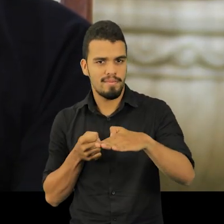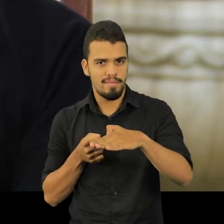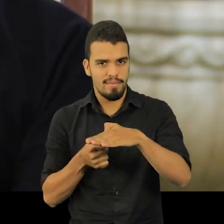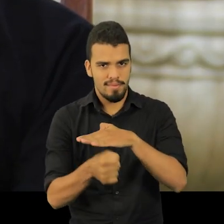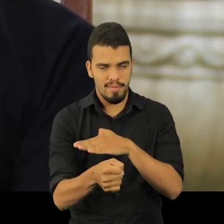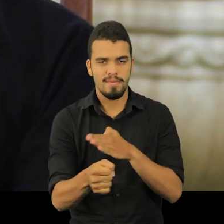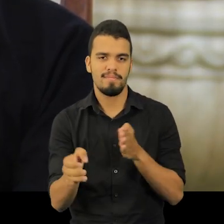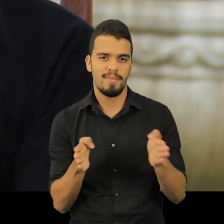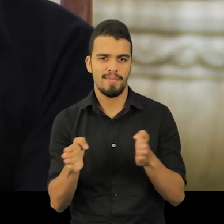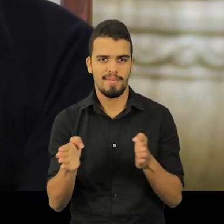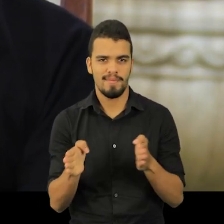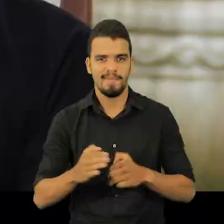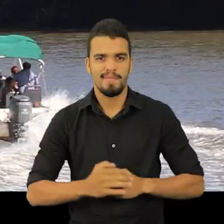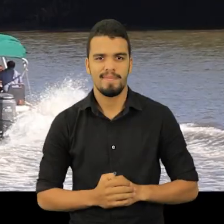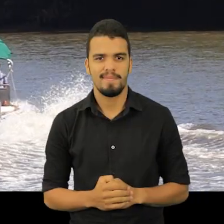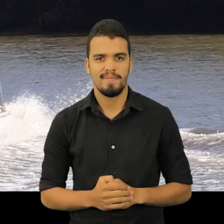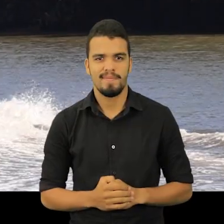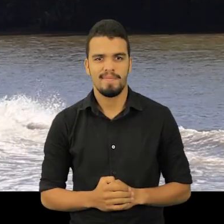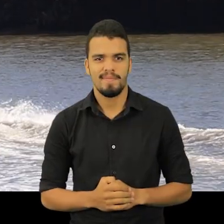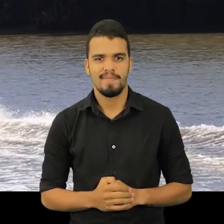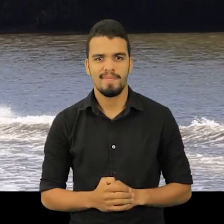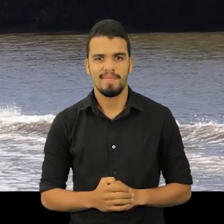nesse período.